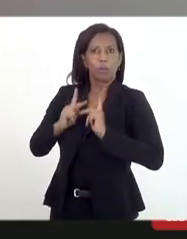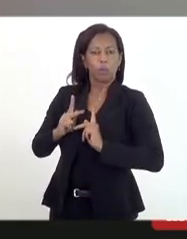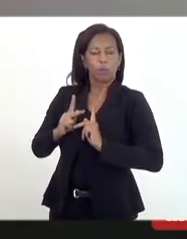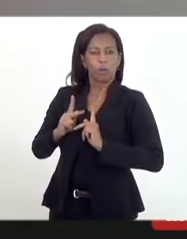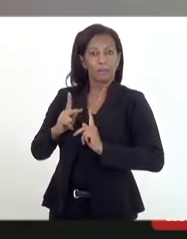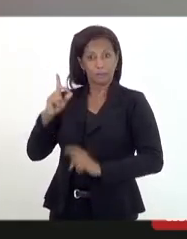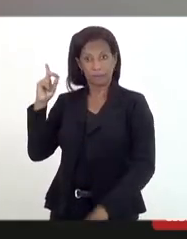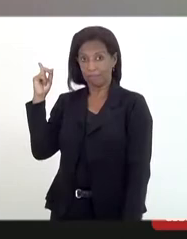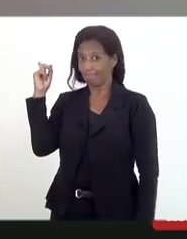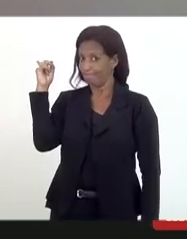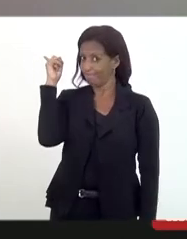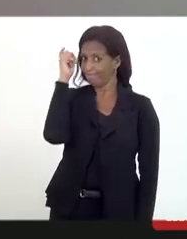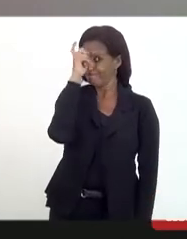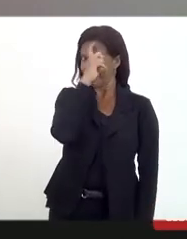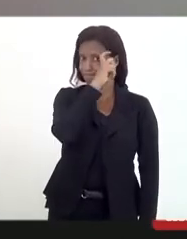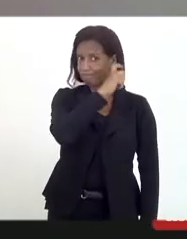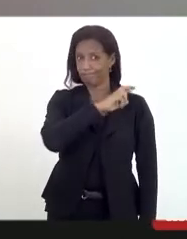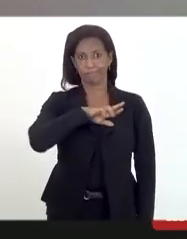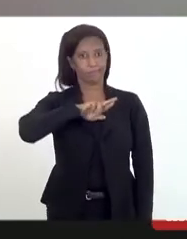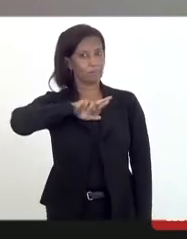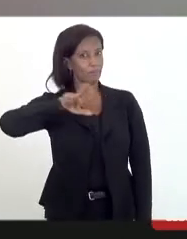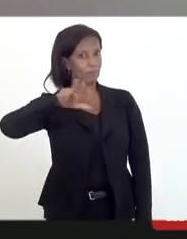assim, tranquila. Então,